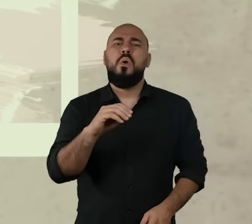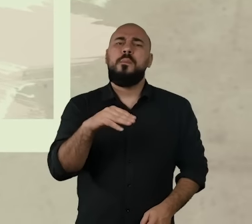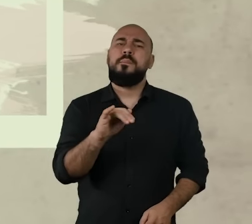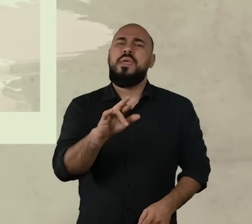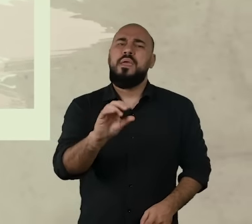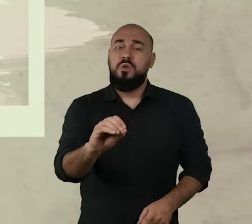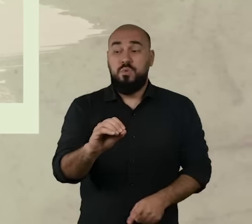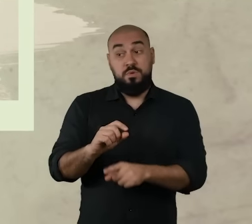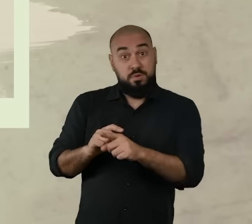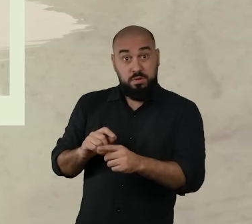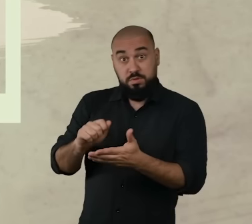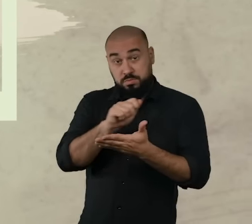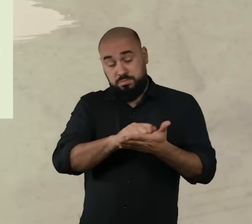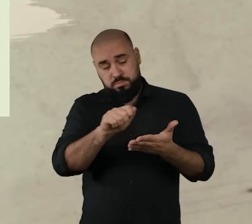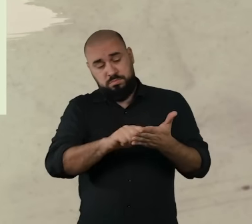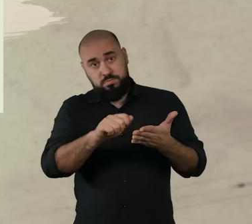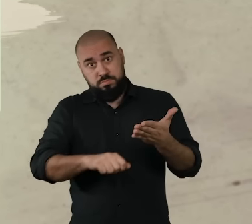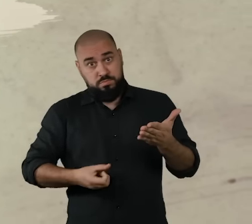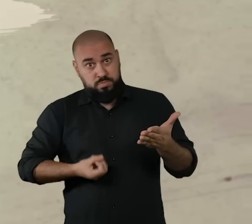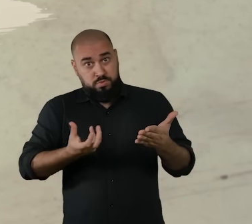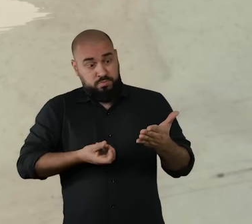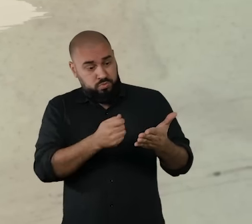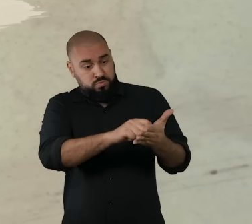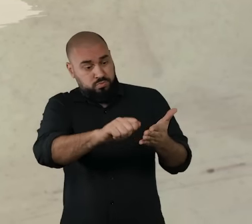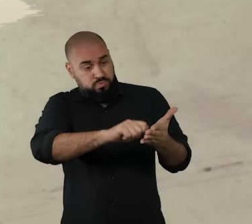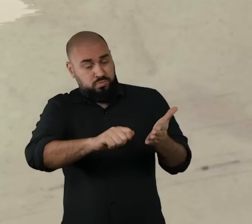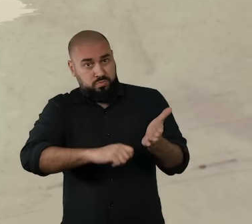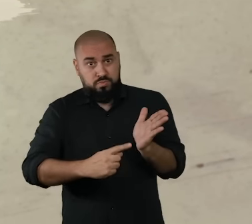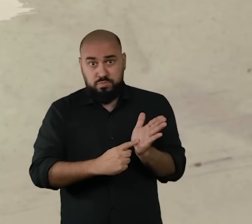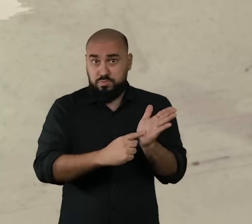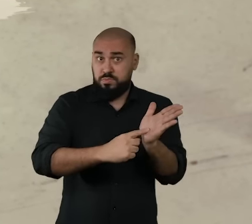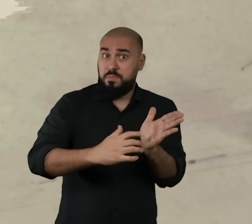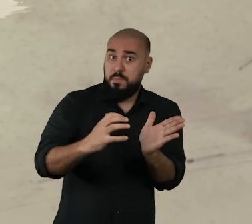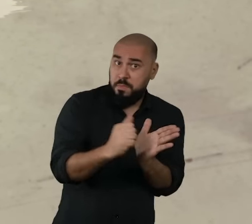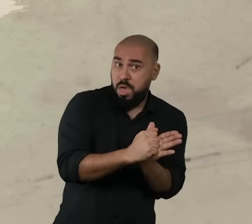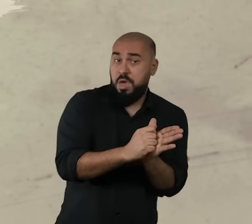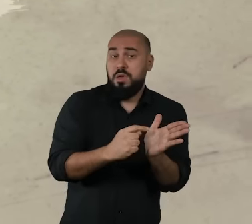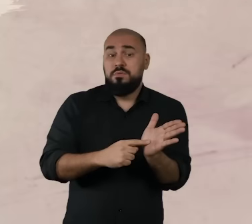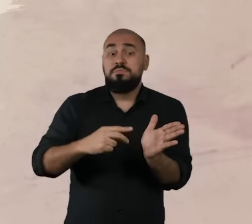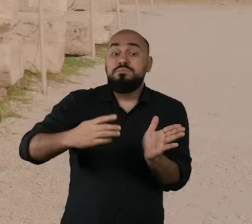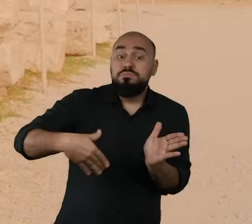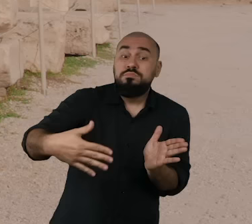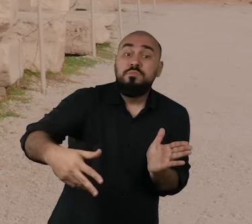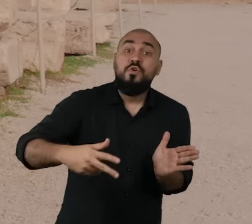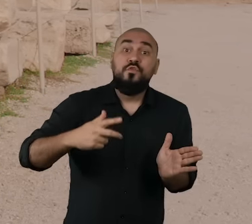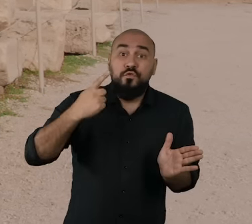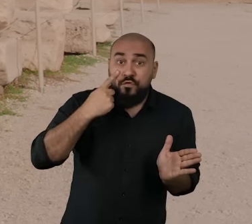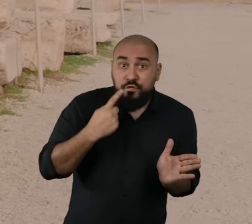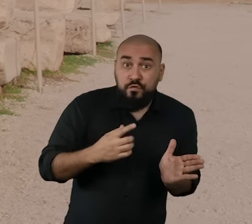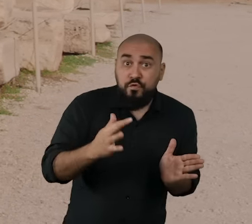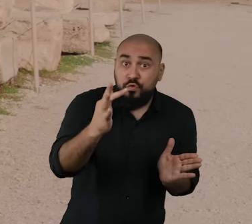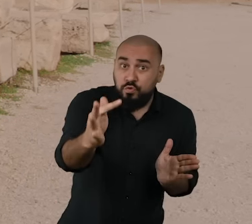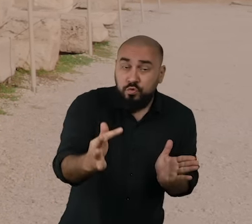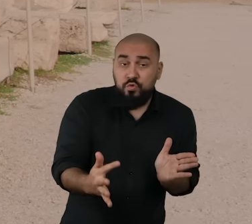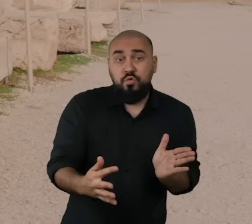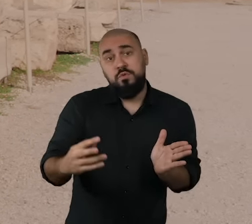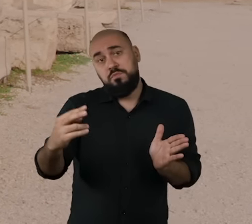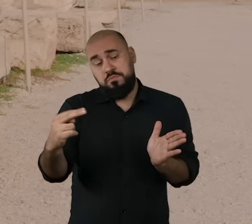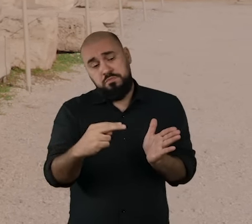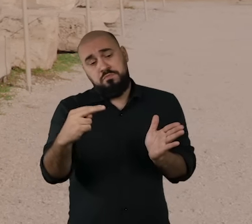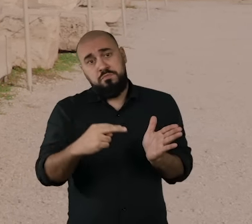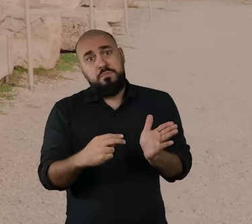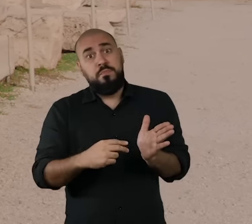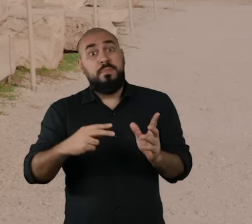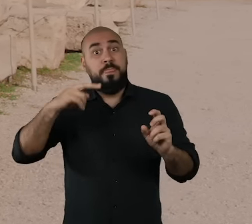escritores gregos a produzir ou, pelo menos, deixar relatada para a posteridade a versão ou as versões